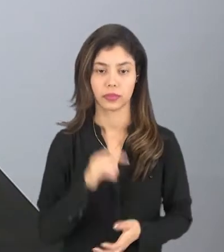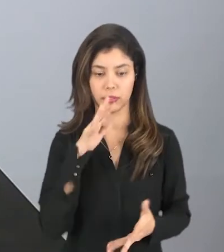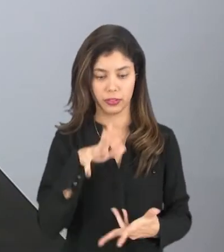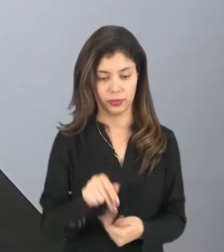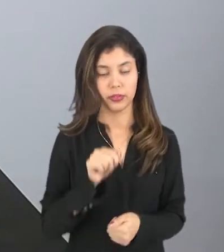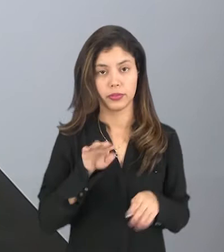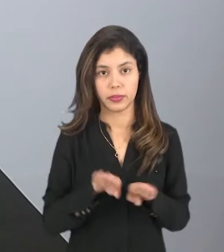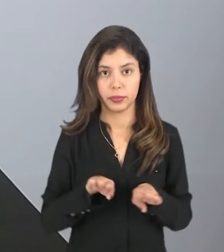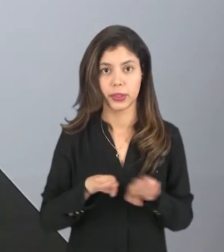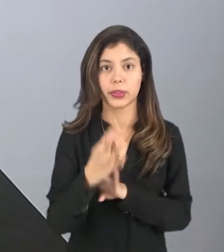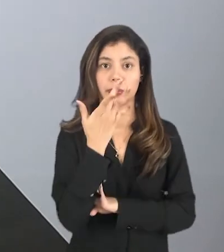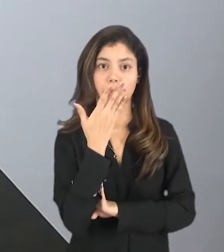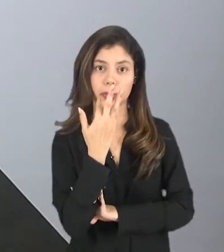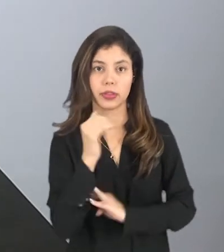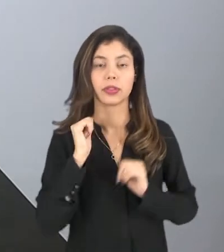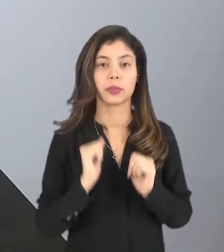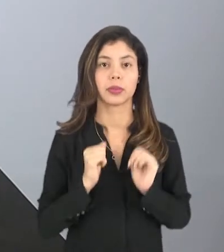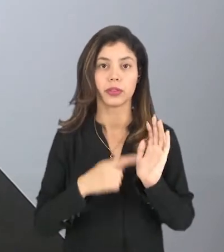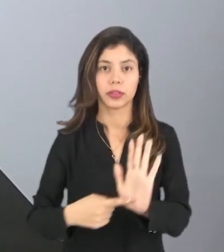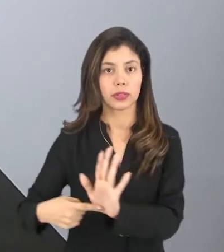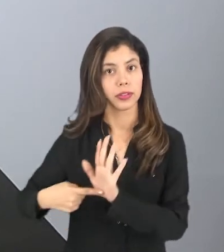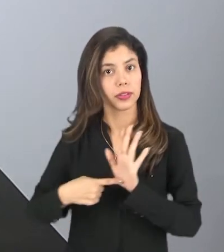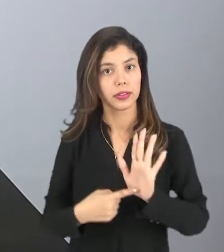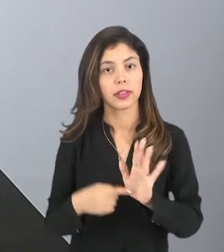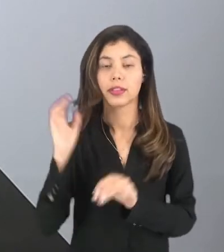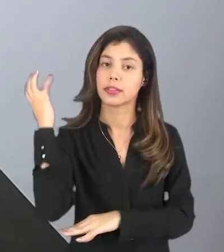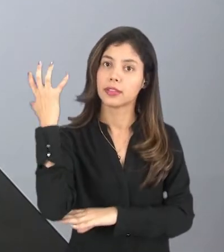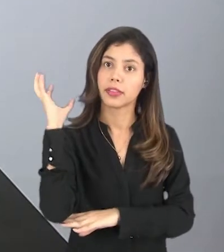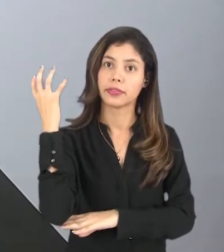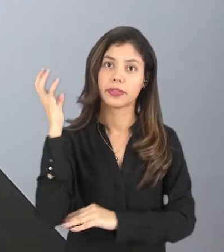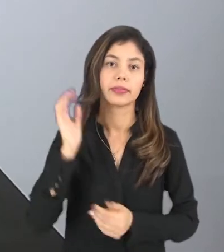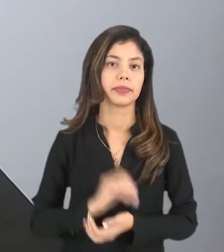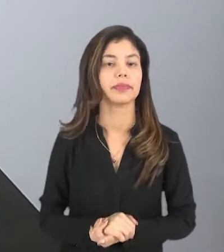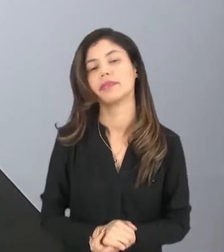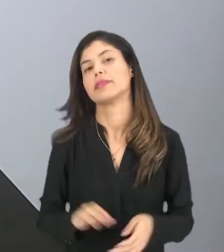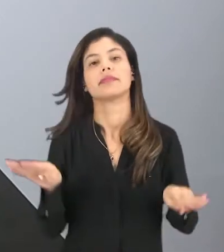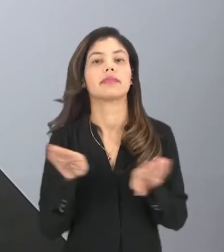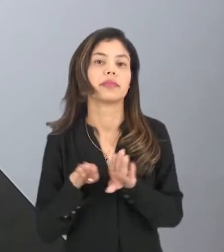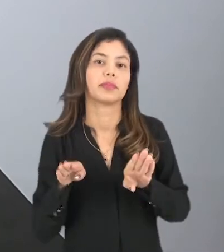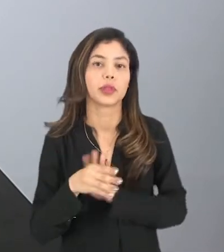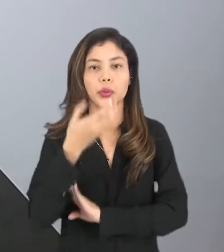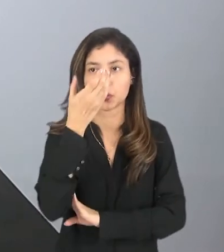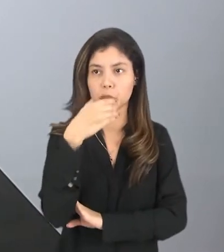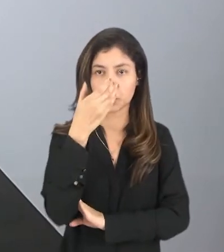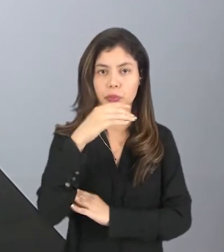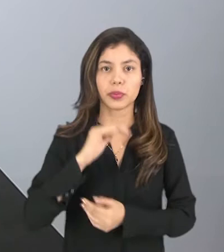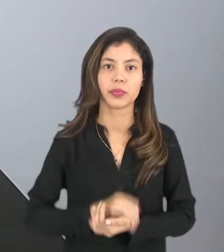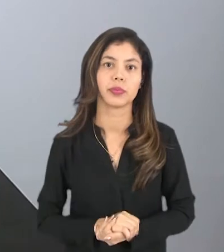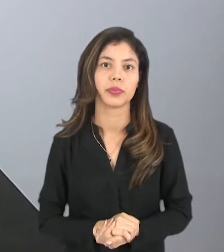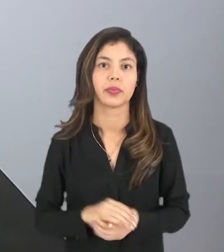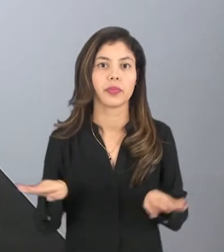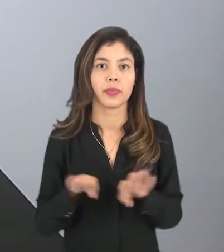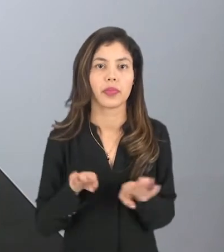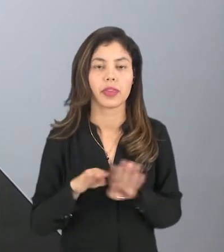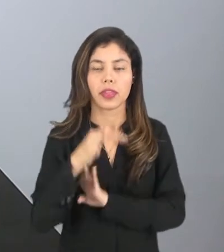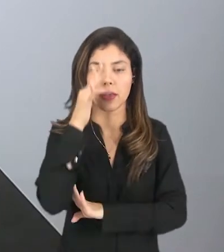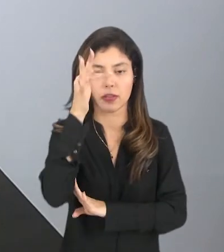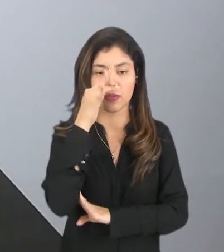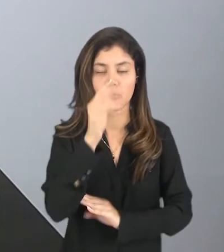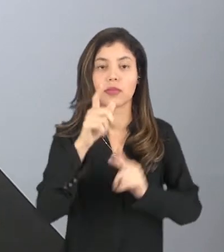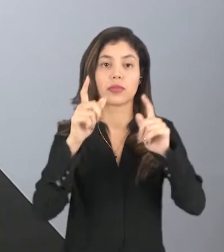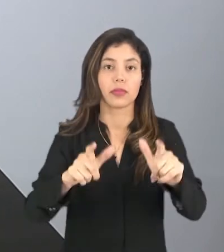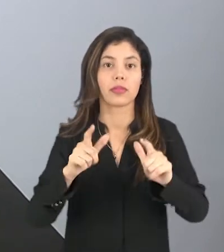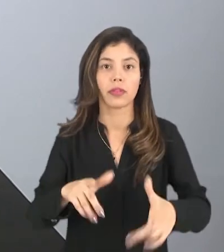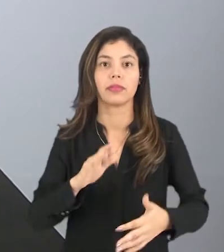mundinho, as suas cores, ele está disposto nas árvores e também nos frutos, nas flores desse local.